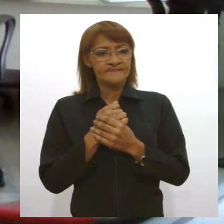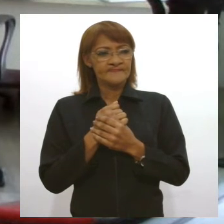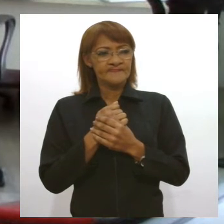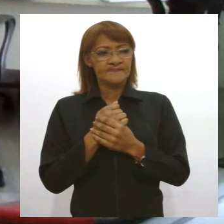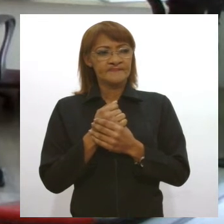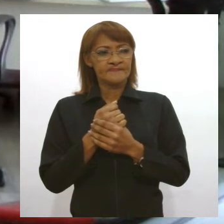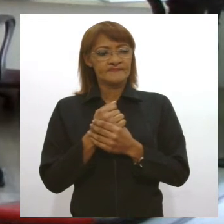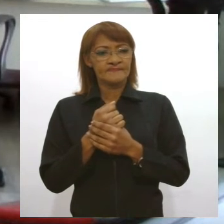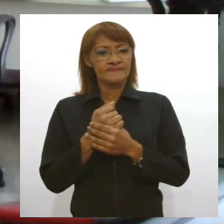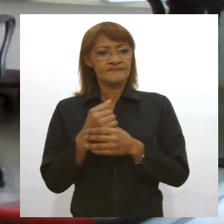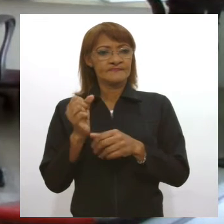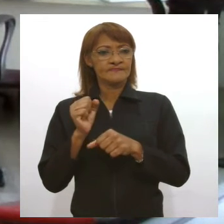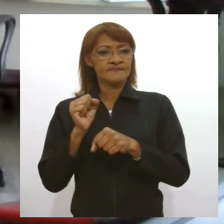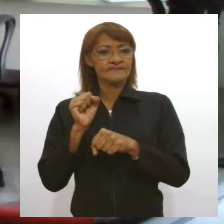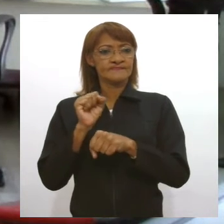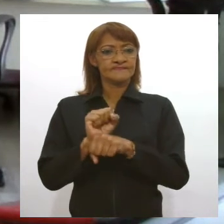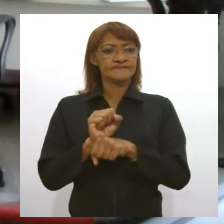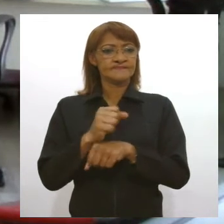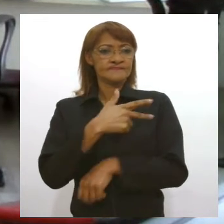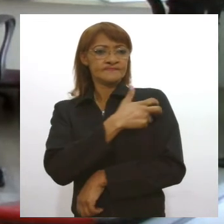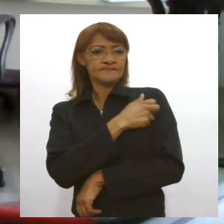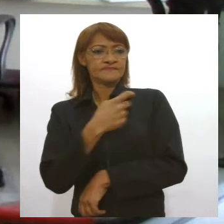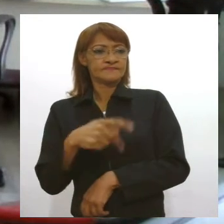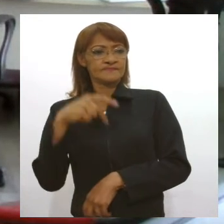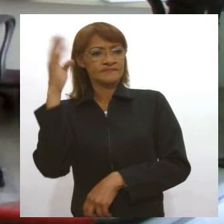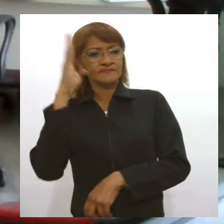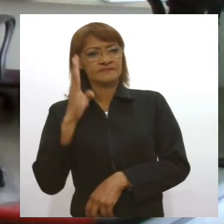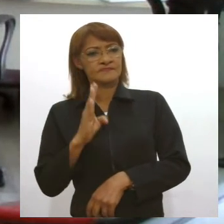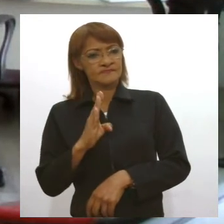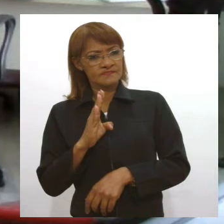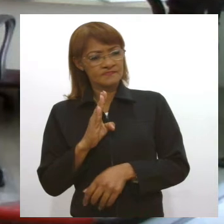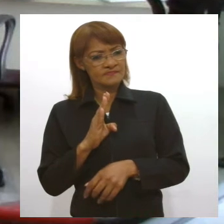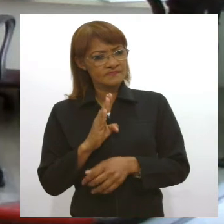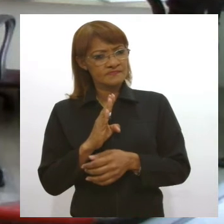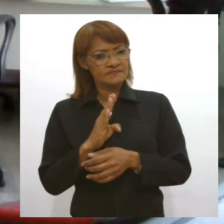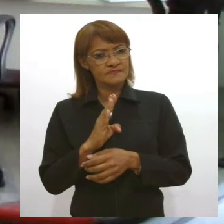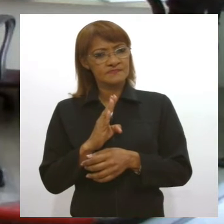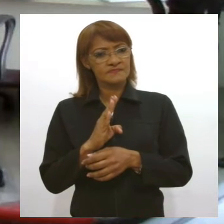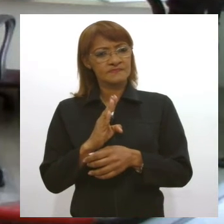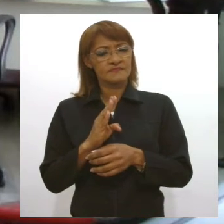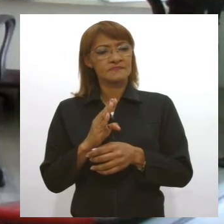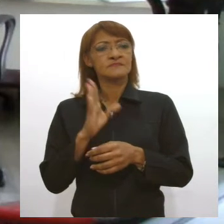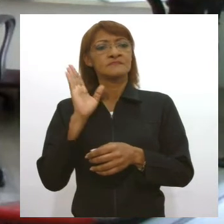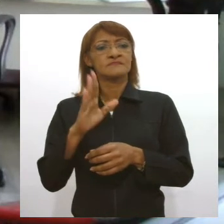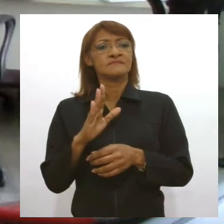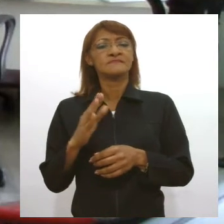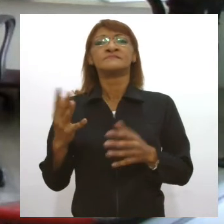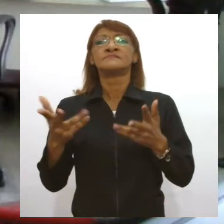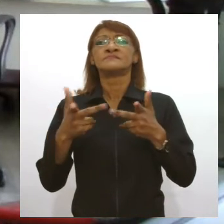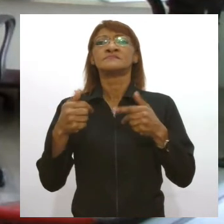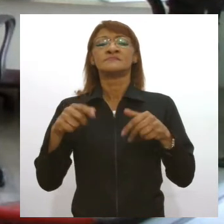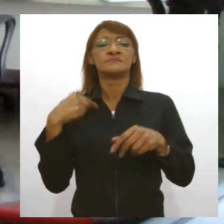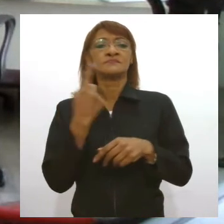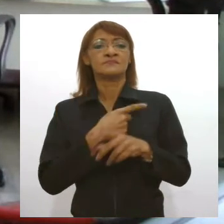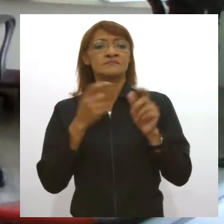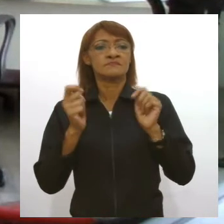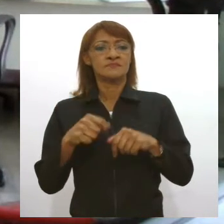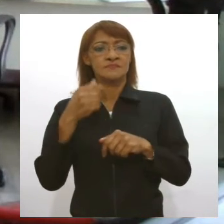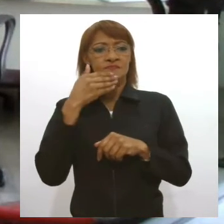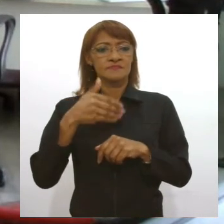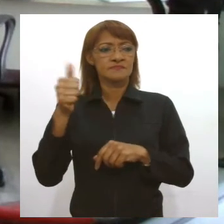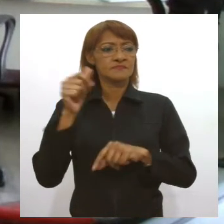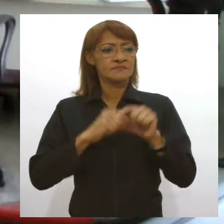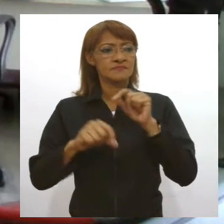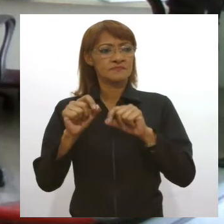interrupção da produção de vacinas no Brasil por conta da falta de insumos e defendeu que a única maneira de sair dessa crise sanitária é